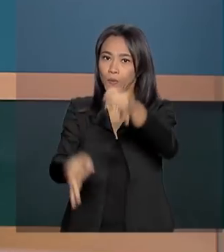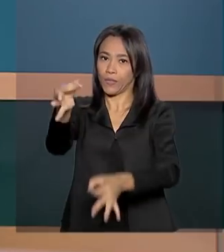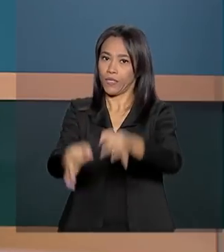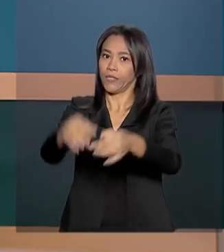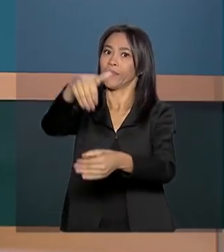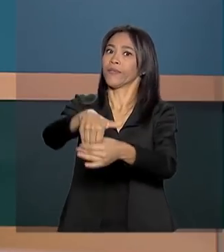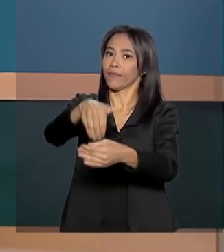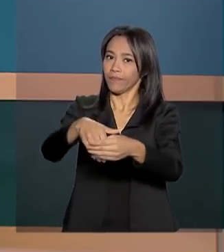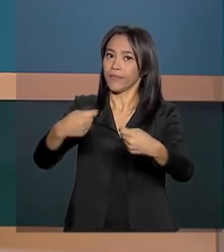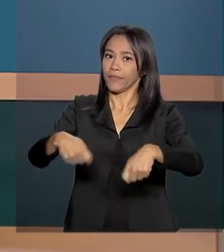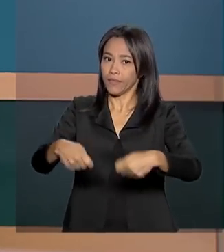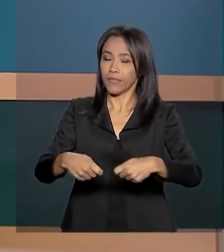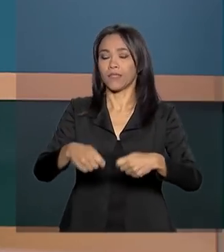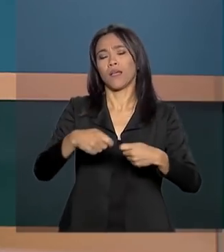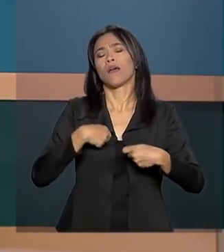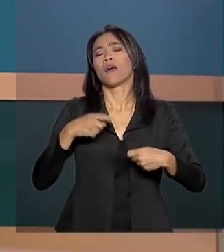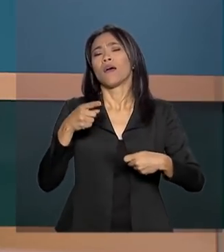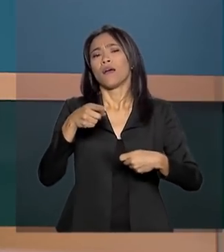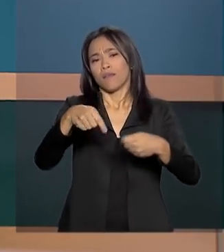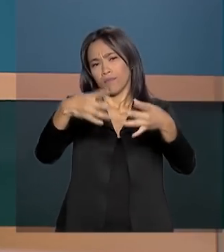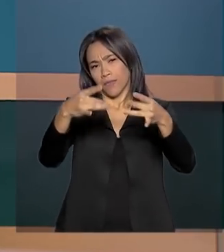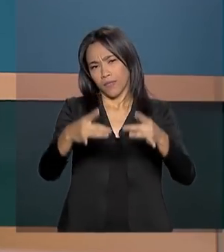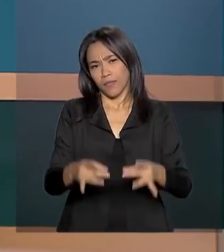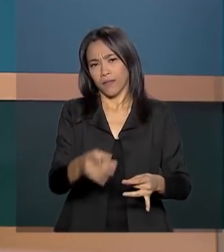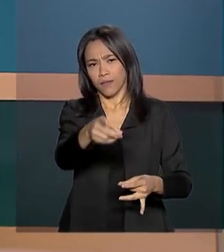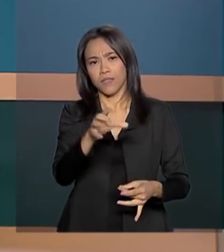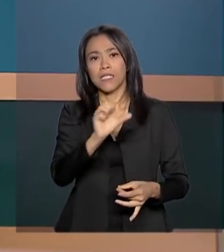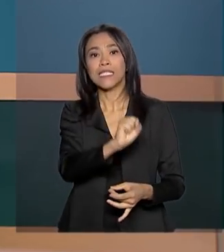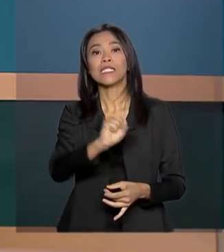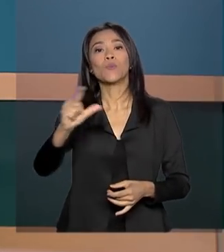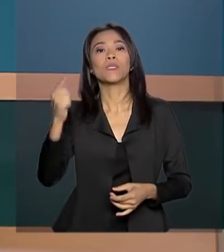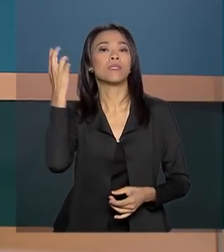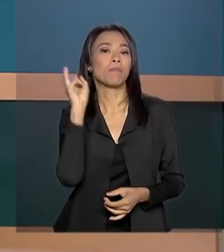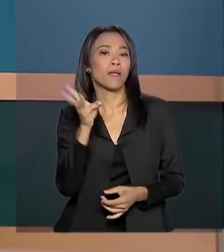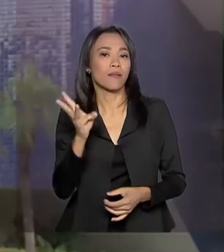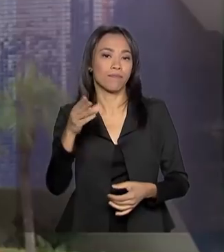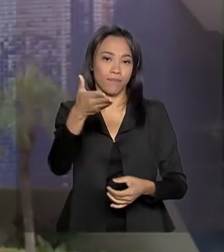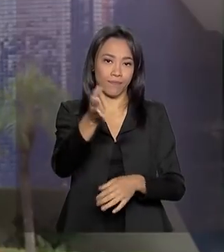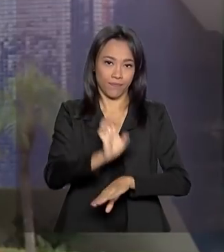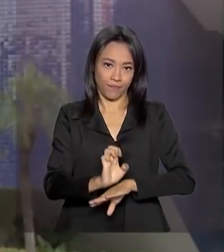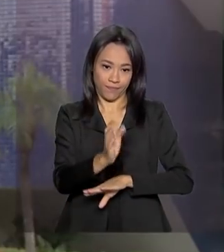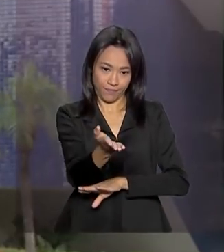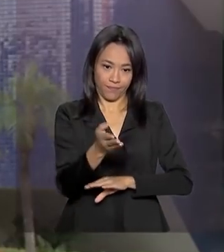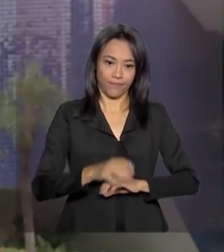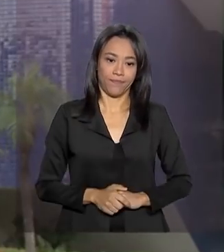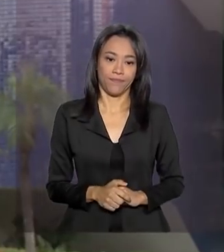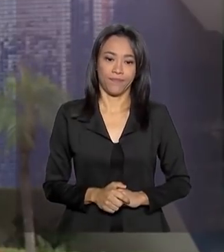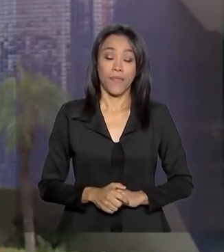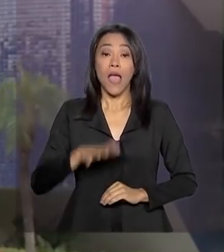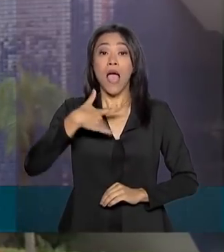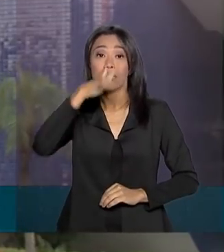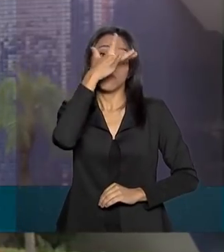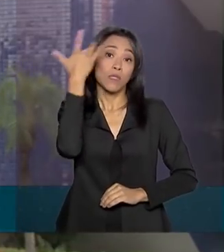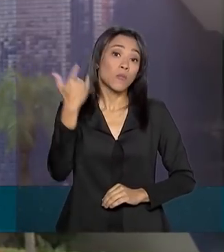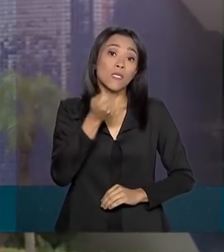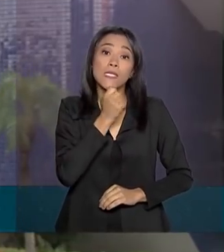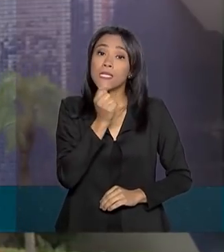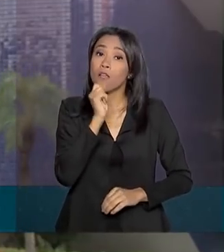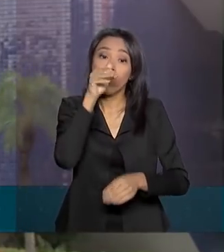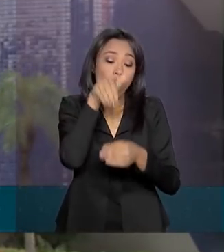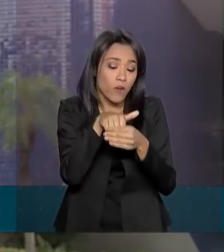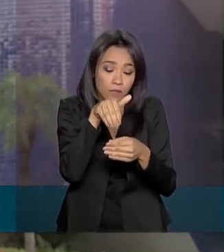As informações direto de São Luís com o repórter Alberto Pantoja. Os eleitores que não votaram e não